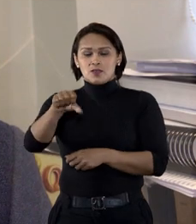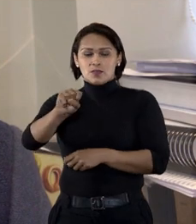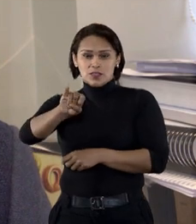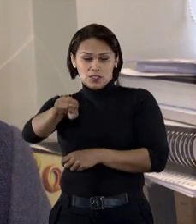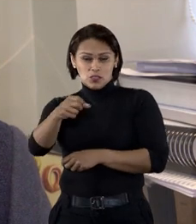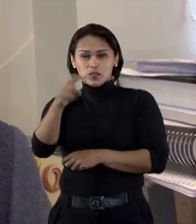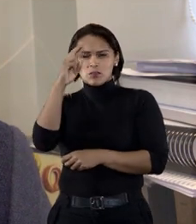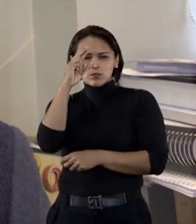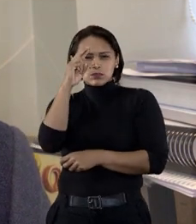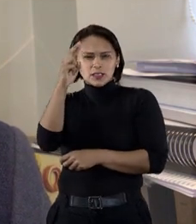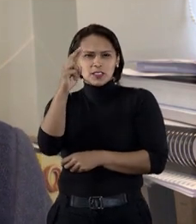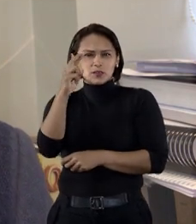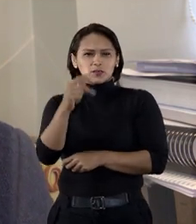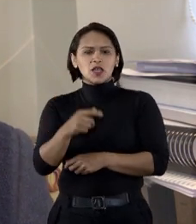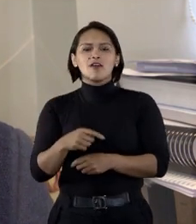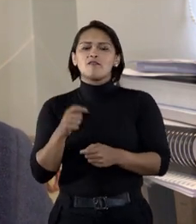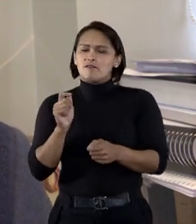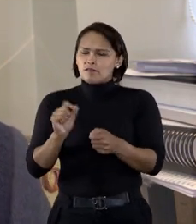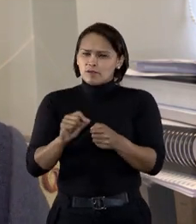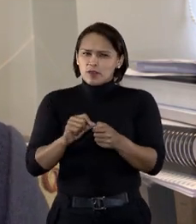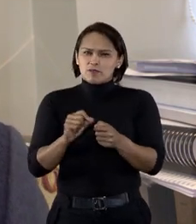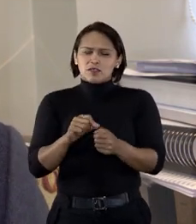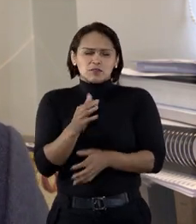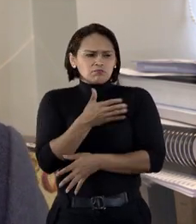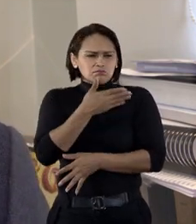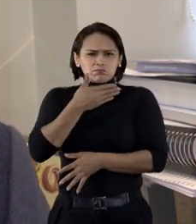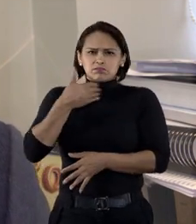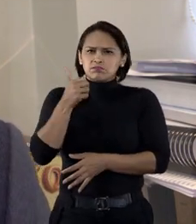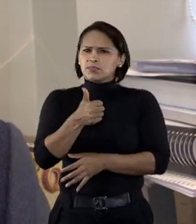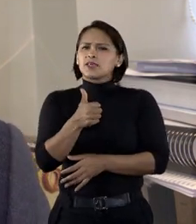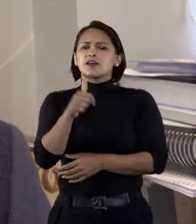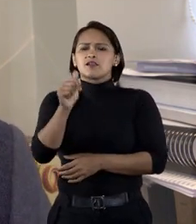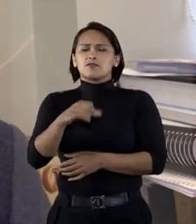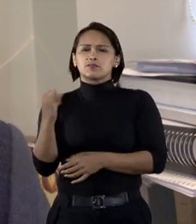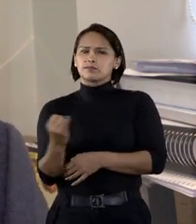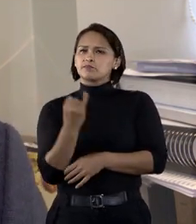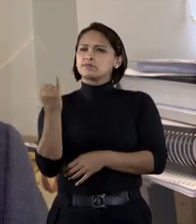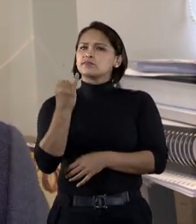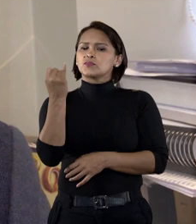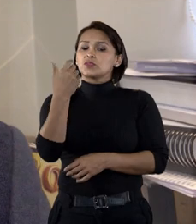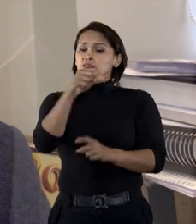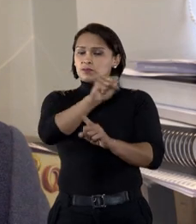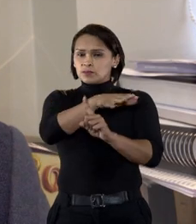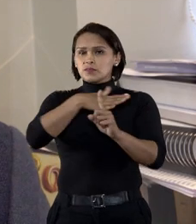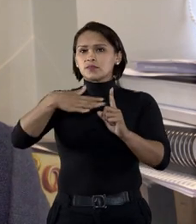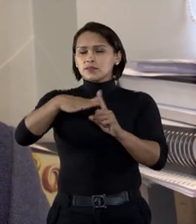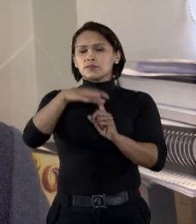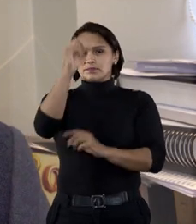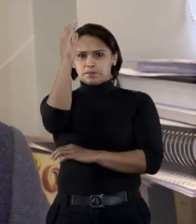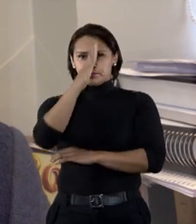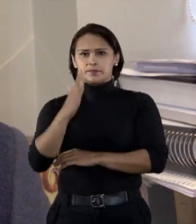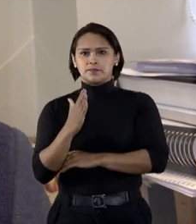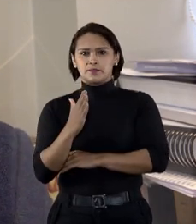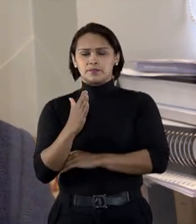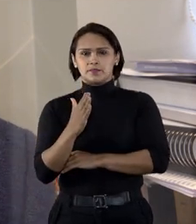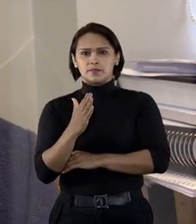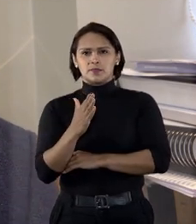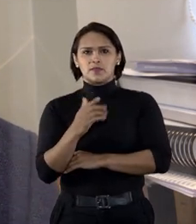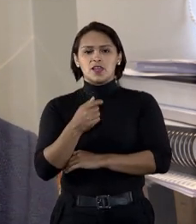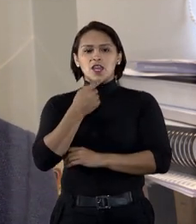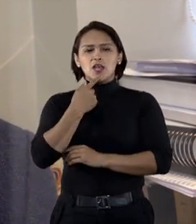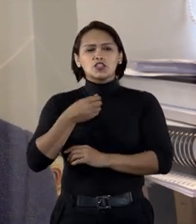tem uma responsabilidade e a vem exercendo de forma muito importante para a sociedade brasileira